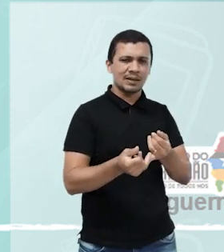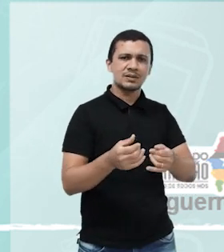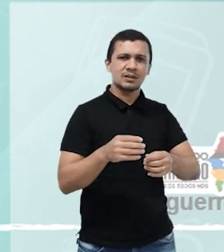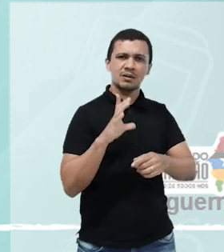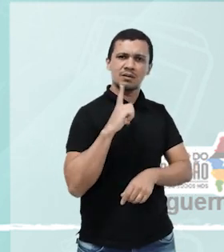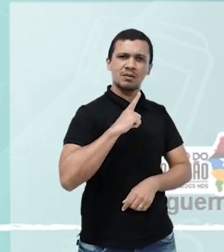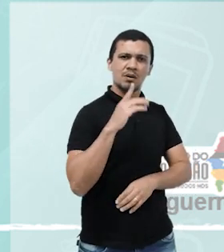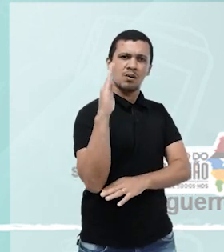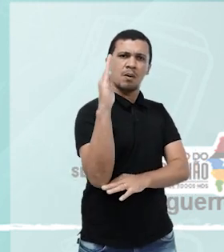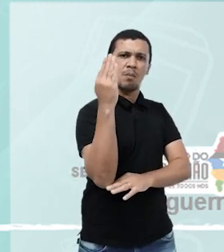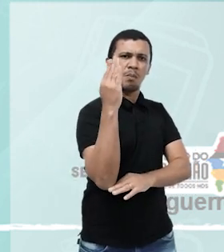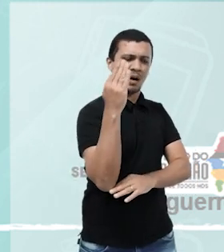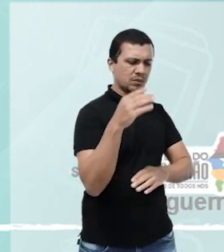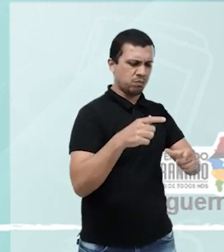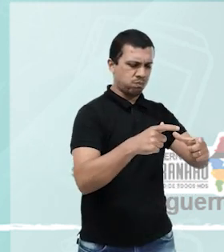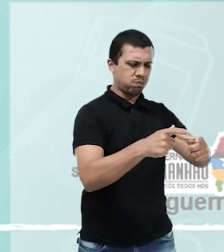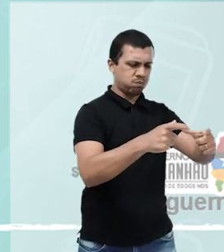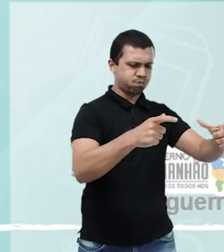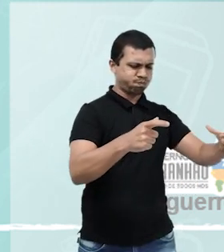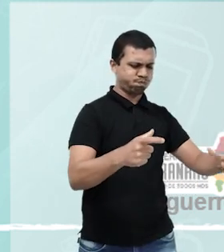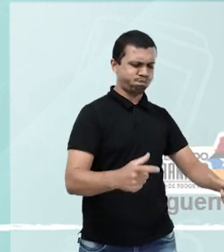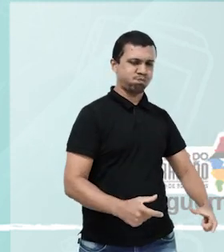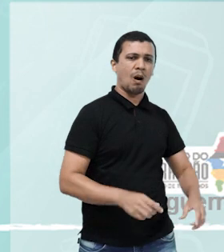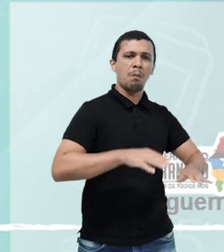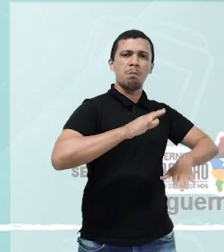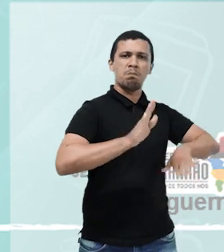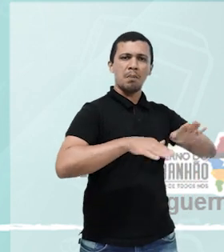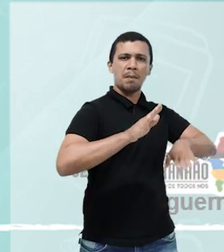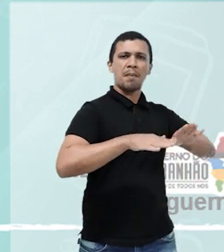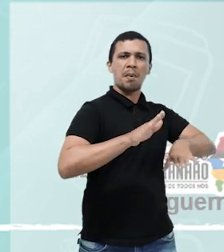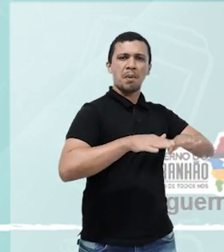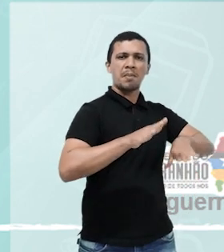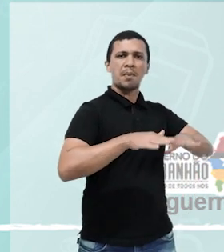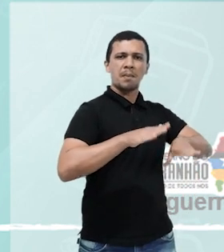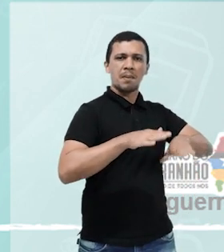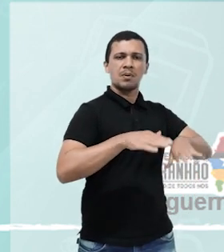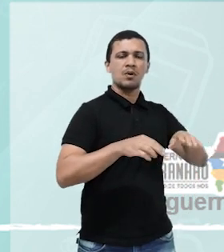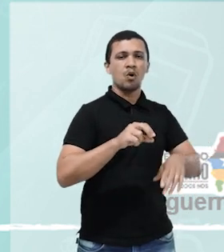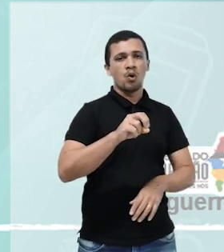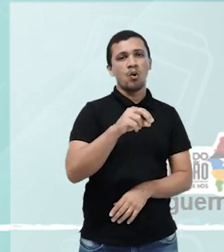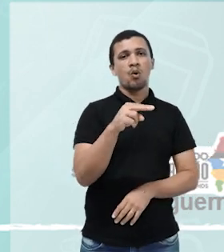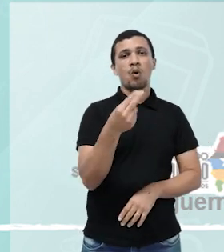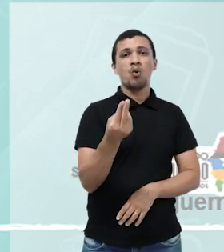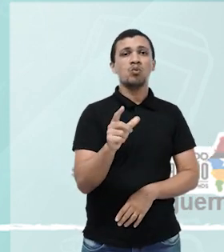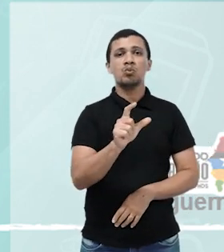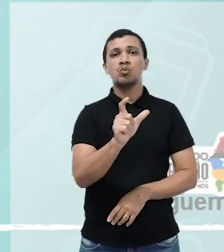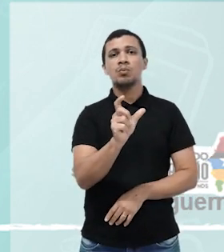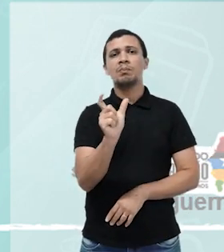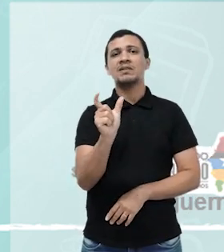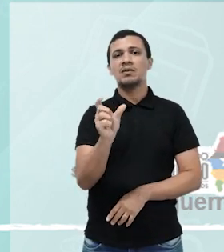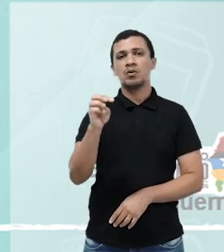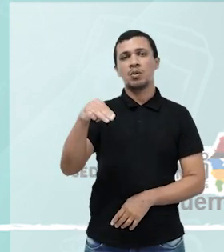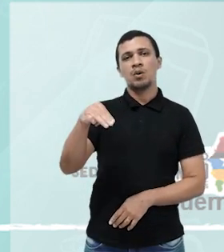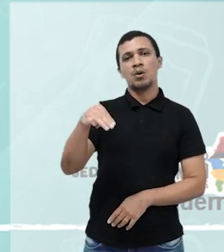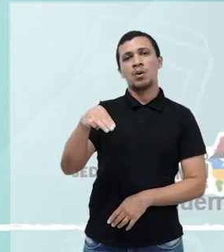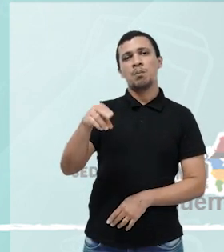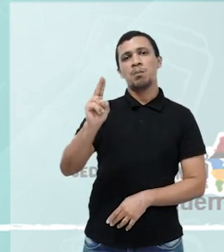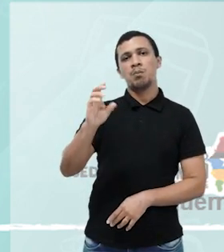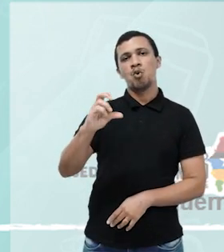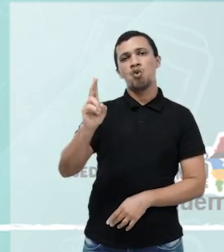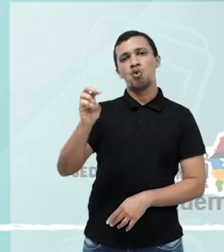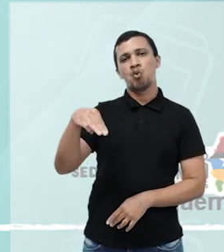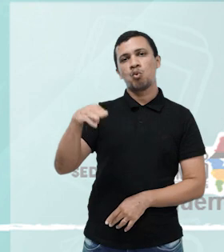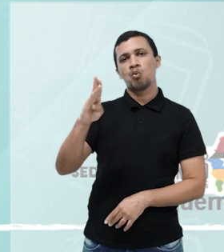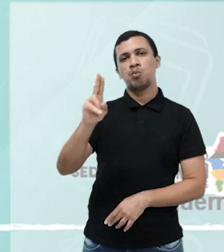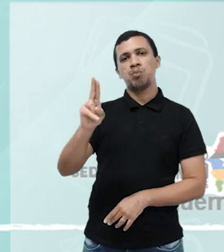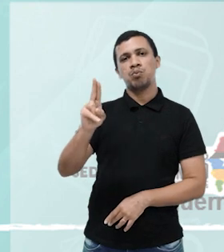madeira, ou por dentro, onde você bate a macumba, ou mucumbo, o tambor em si. E aí, como nas religiões de